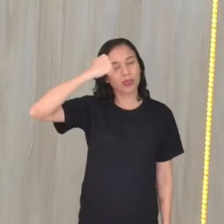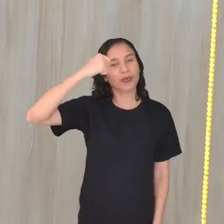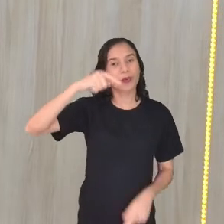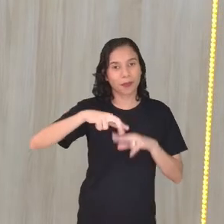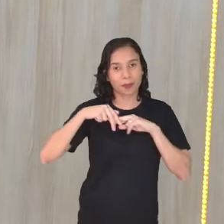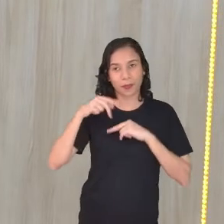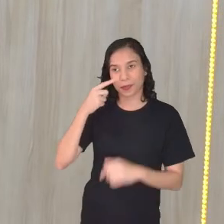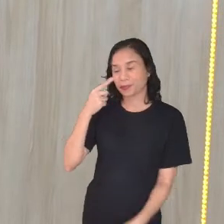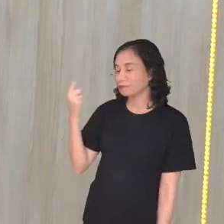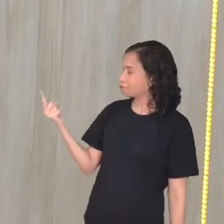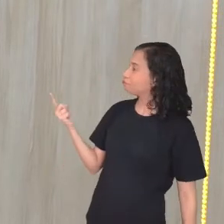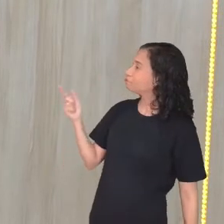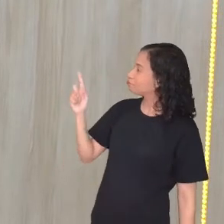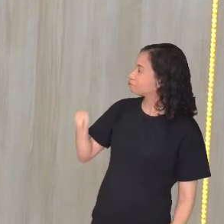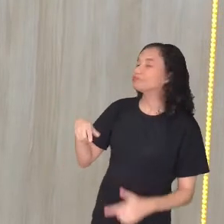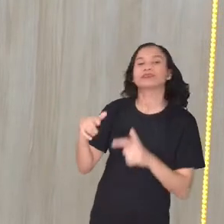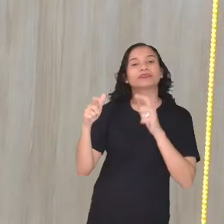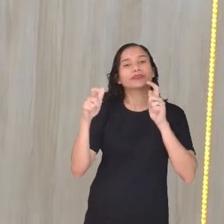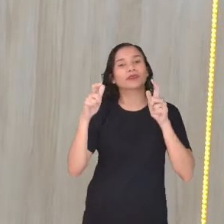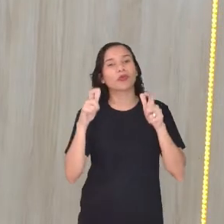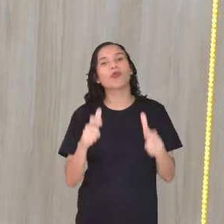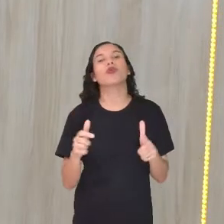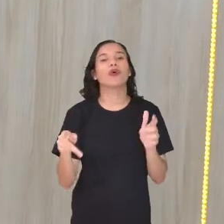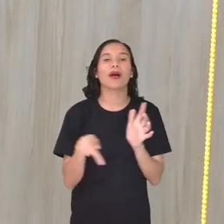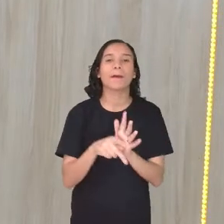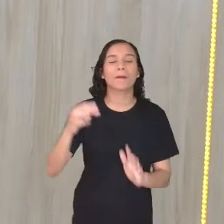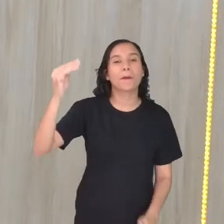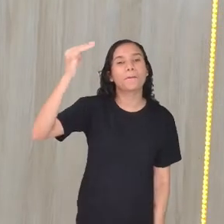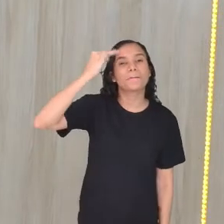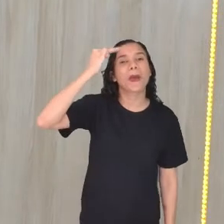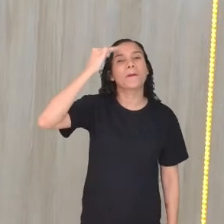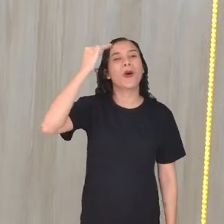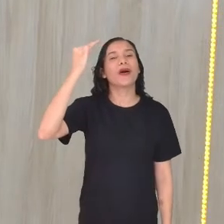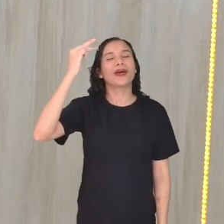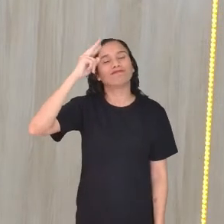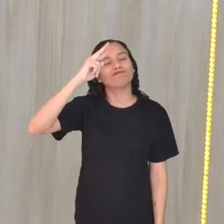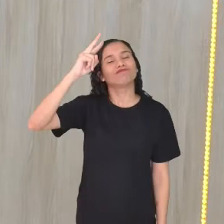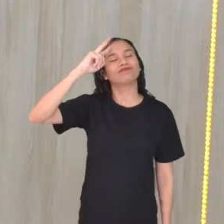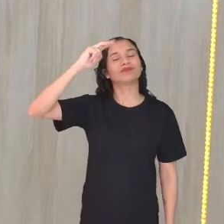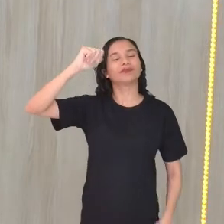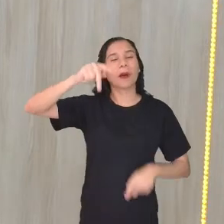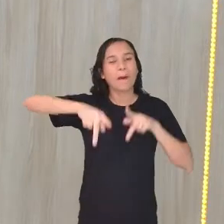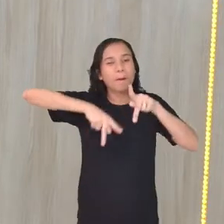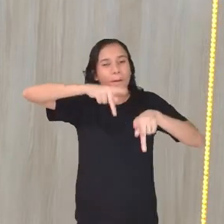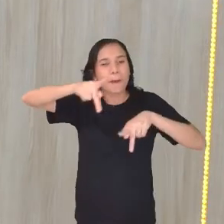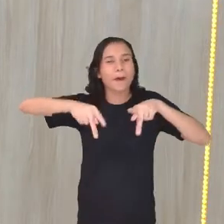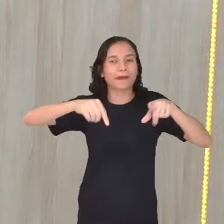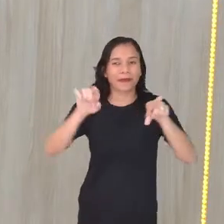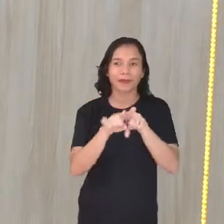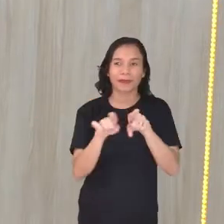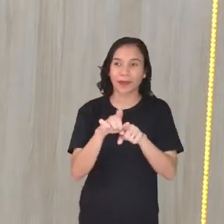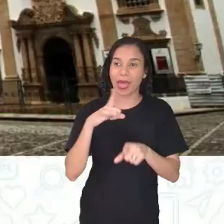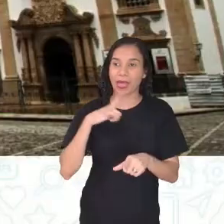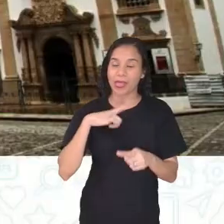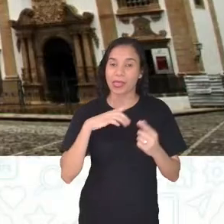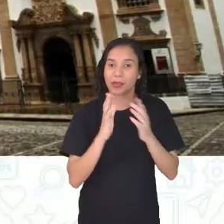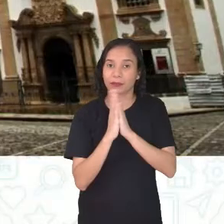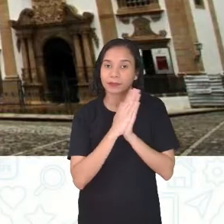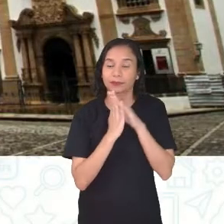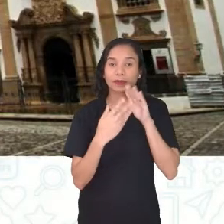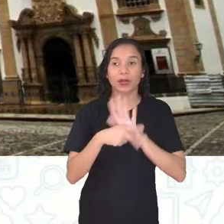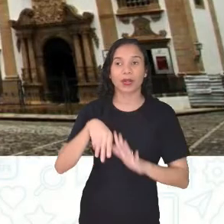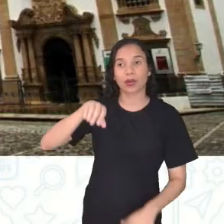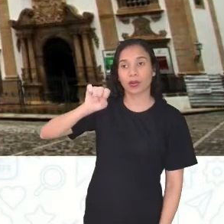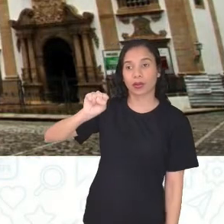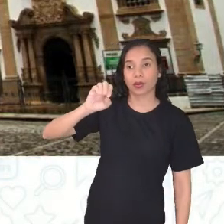Pátio de São Pedro aí é um lugar de memória desses povos. Inclusive, tem aí um monumento de Solano